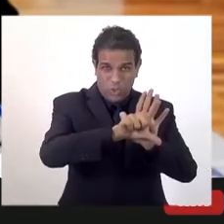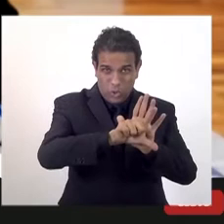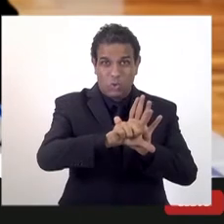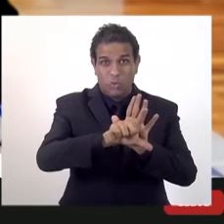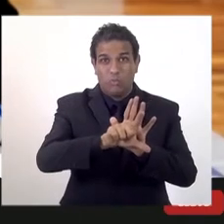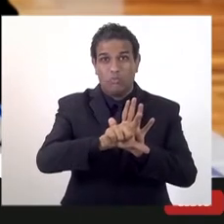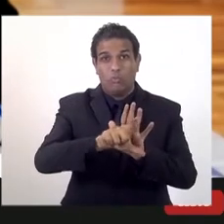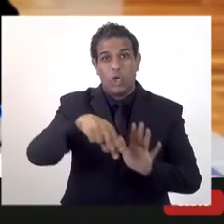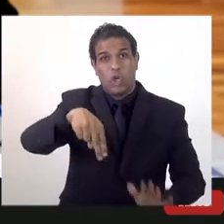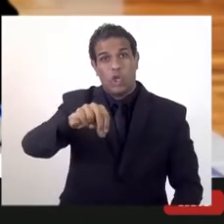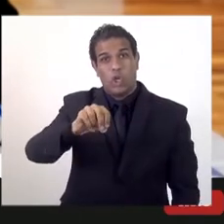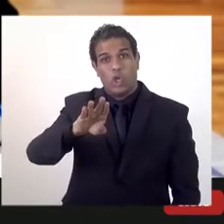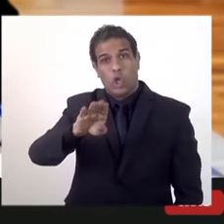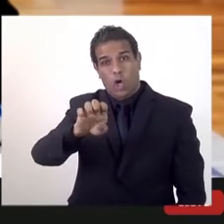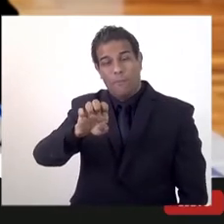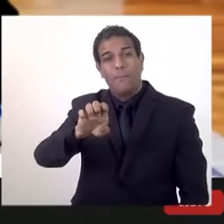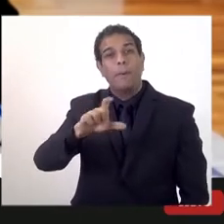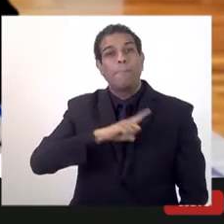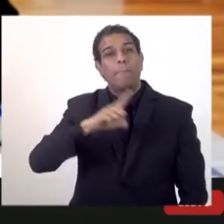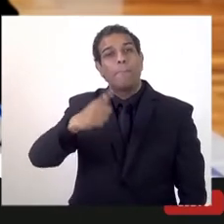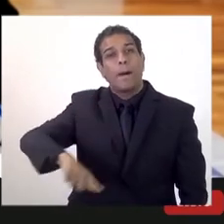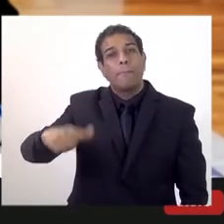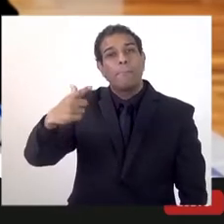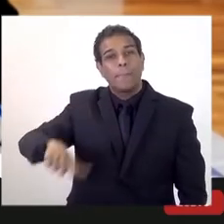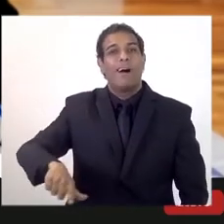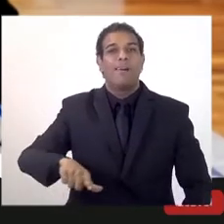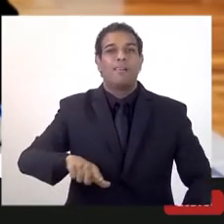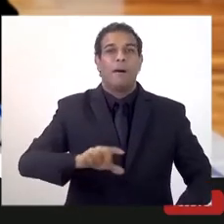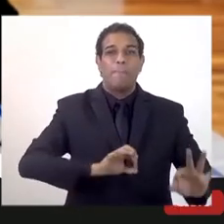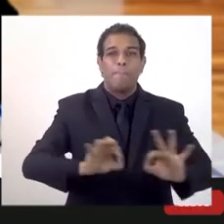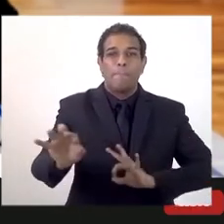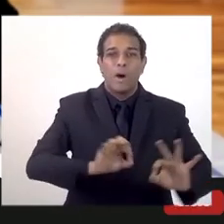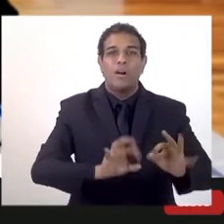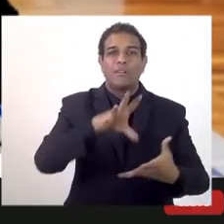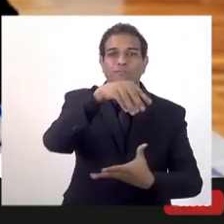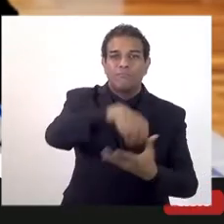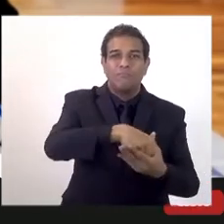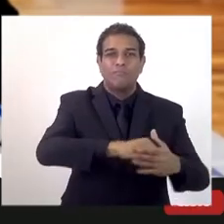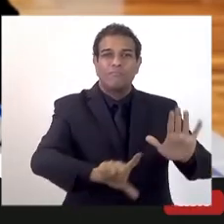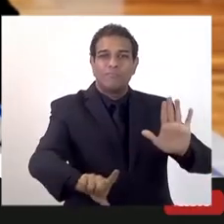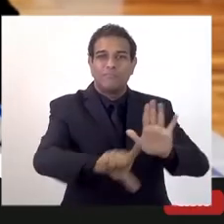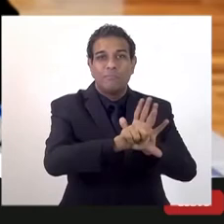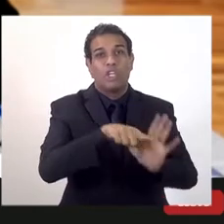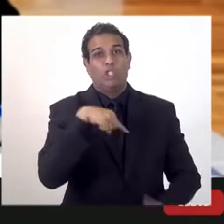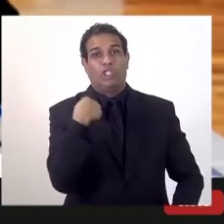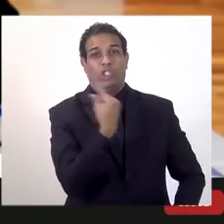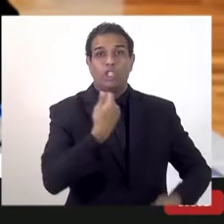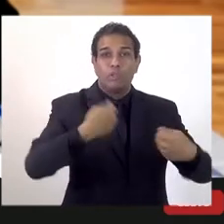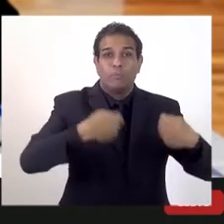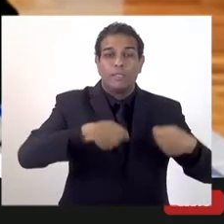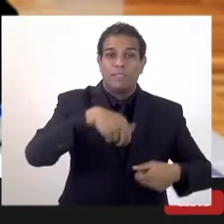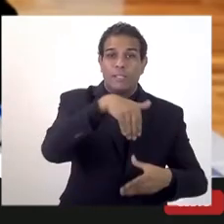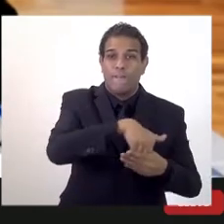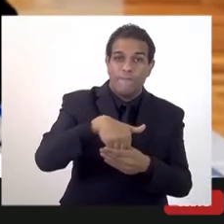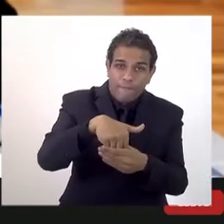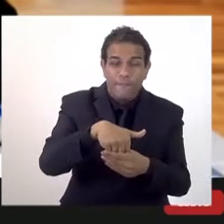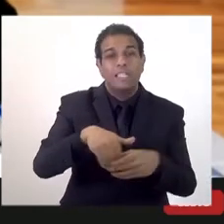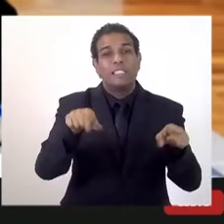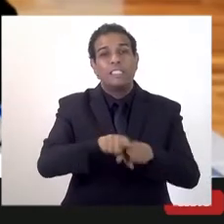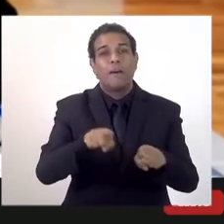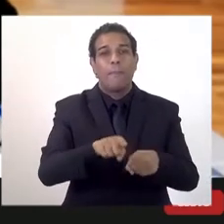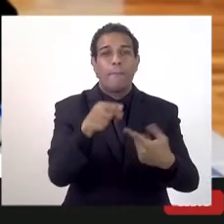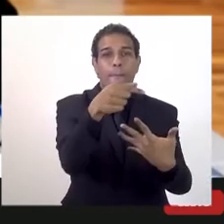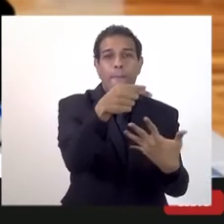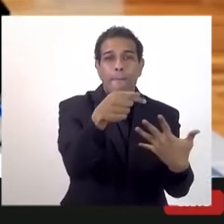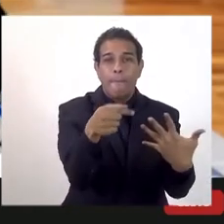temos outras leis, outros projetos de leis na casa que a gente precisa enfrentar, mas tem uns negócios de impacto, tem muita